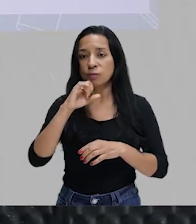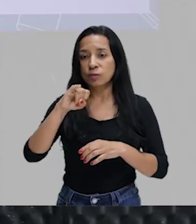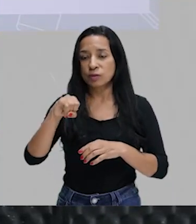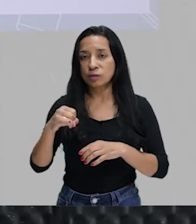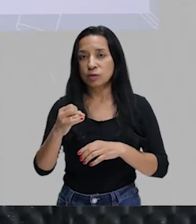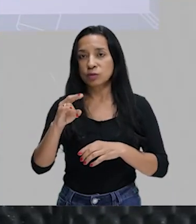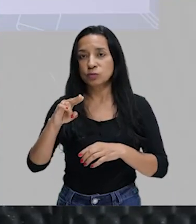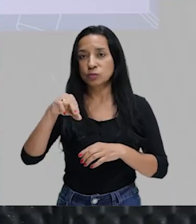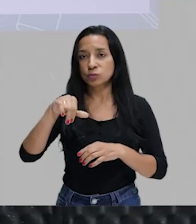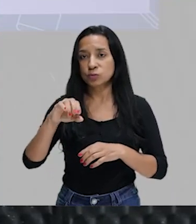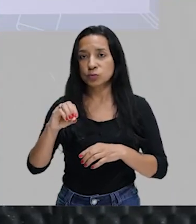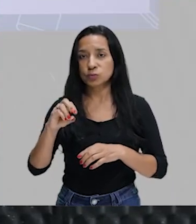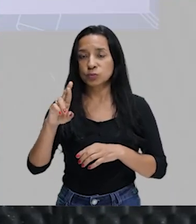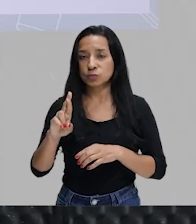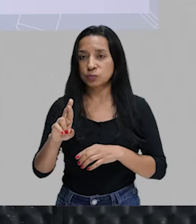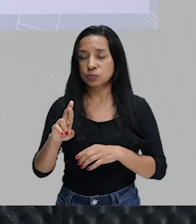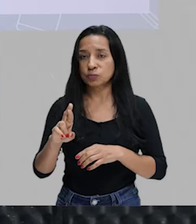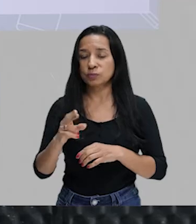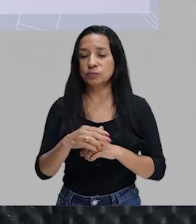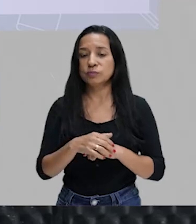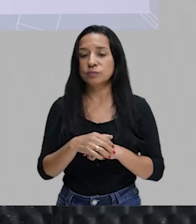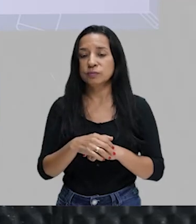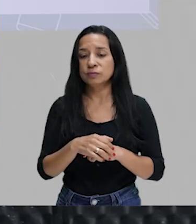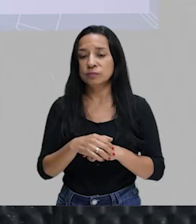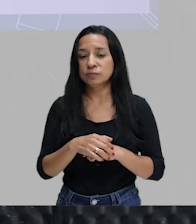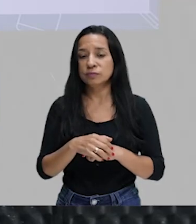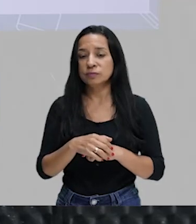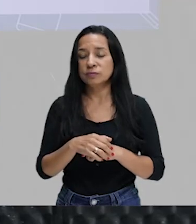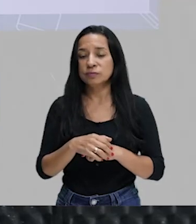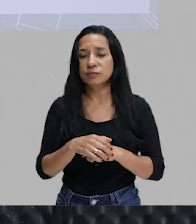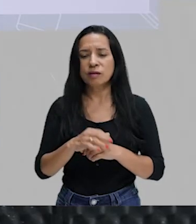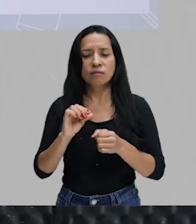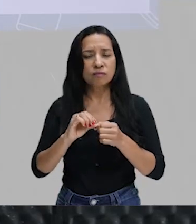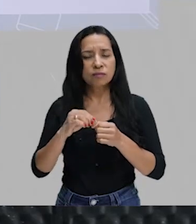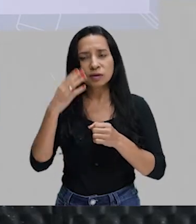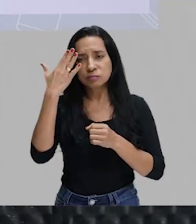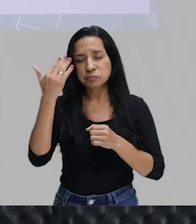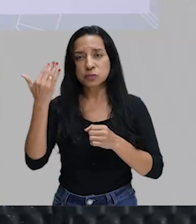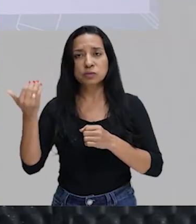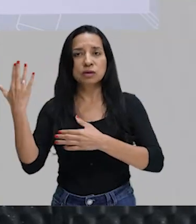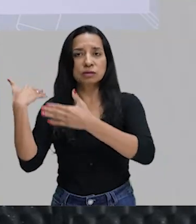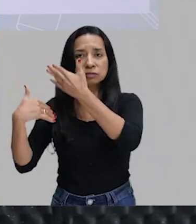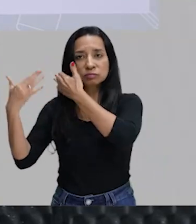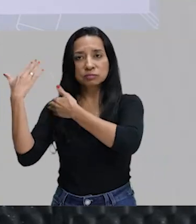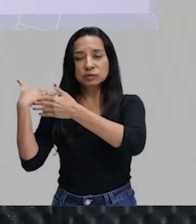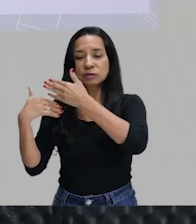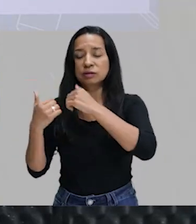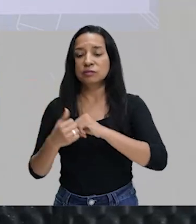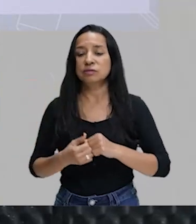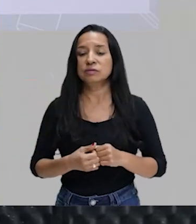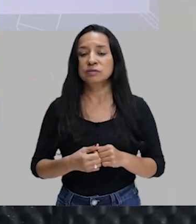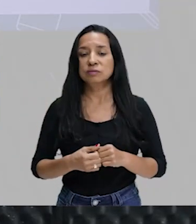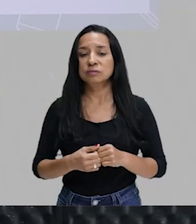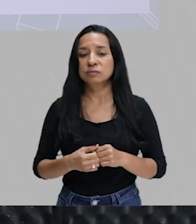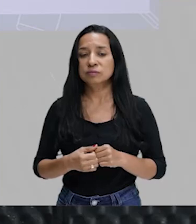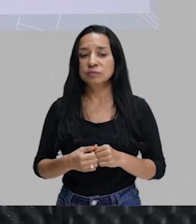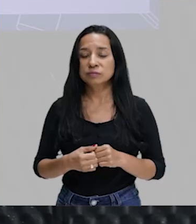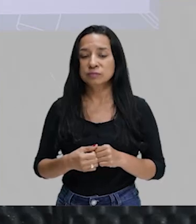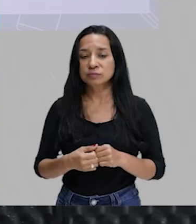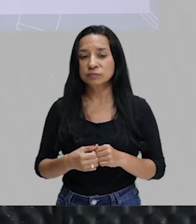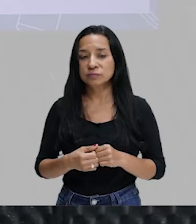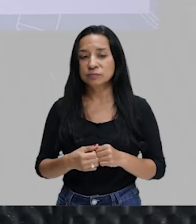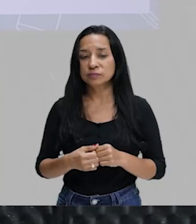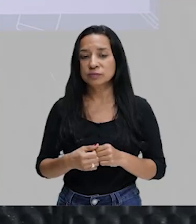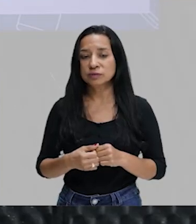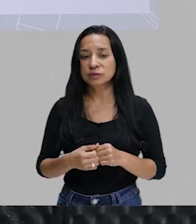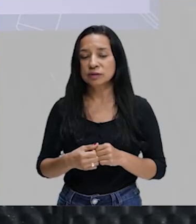Toquinho, fez sucesso na época. E aqui a gente tem, ó... Era uma vez, um lugarzinho no meio do nada. Quando você